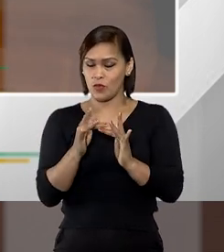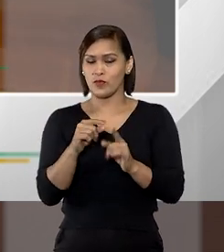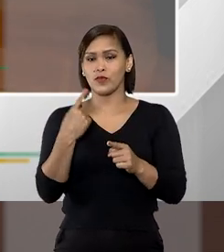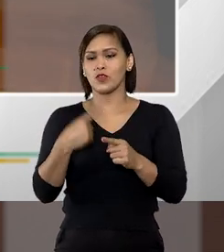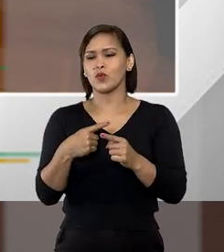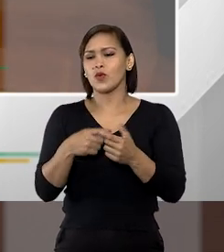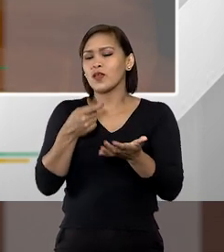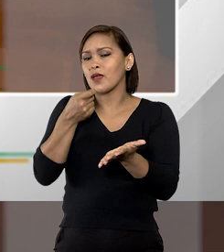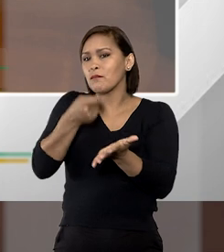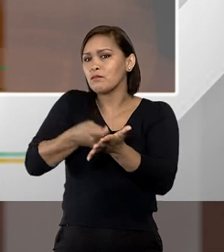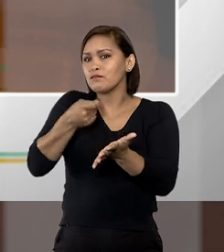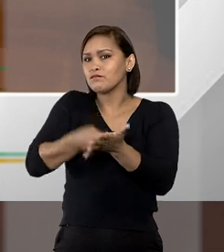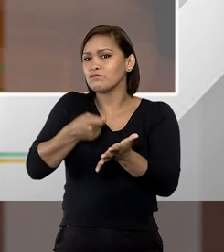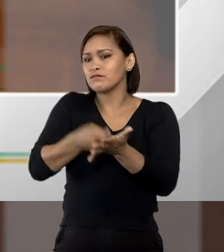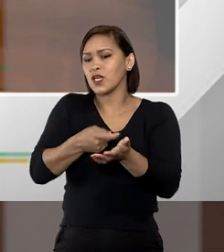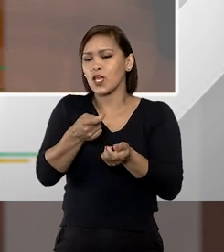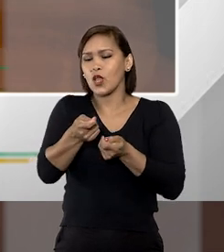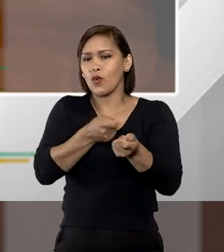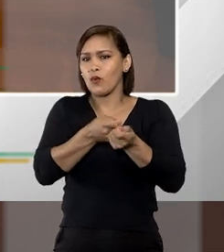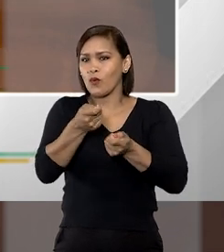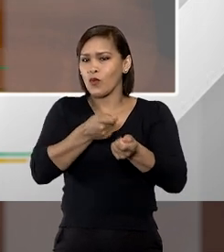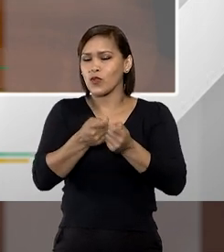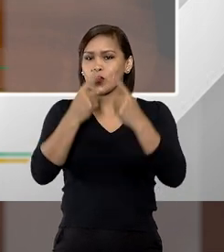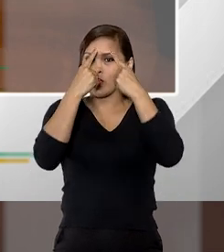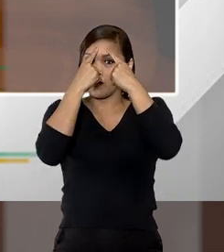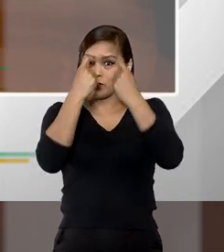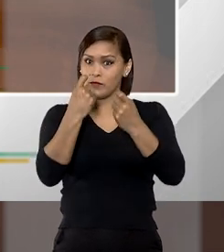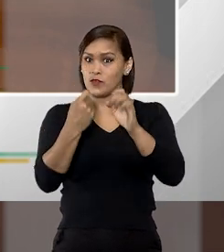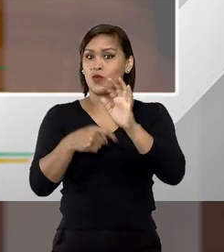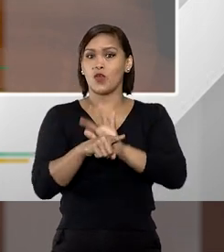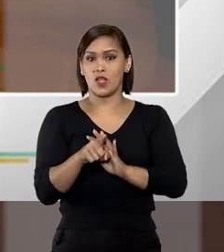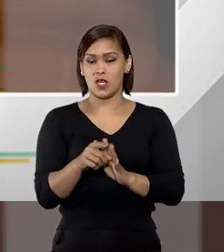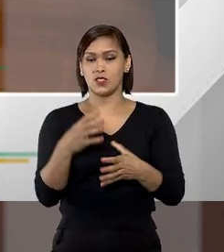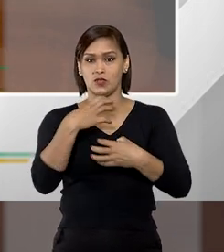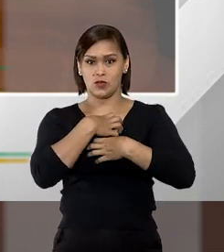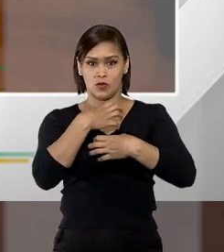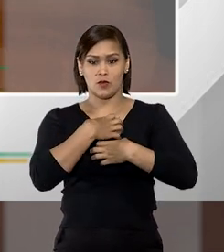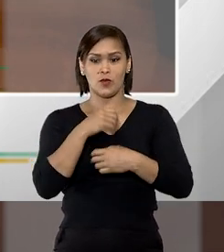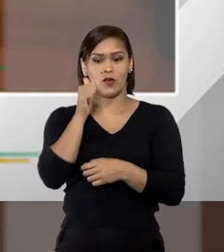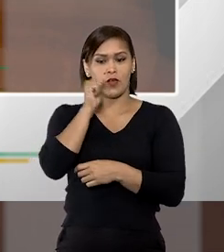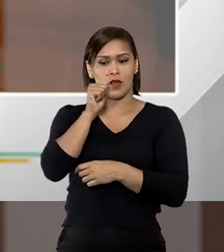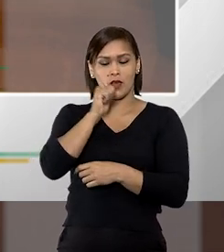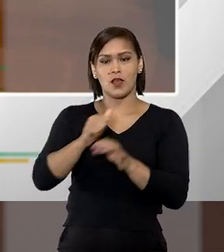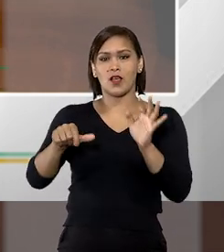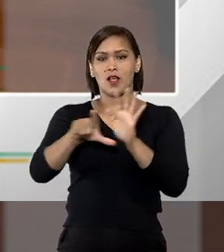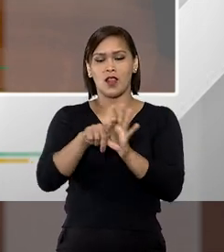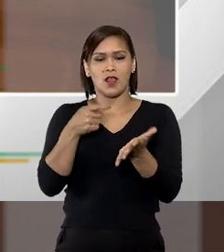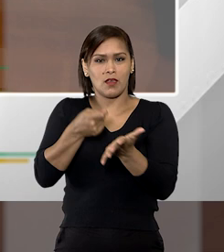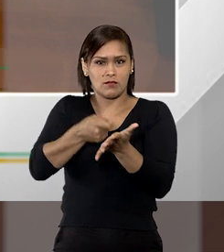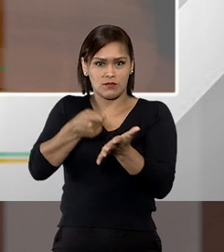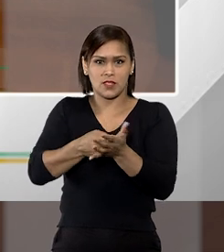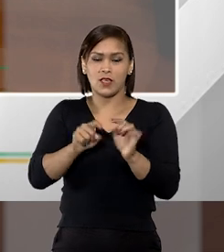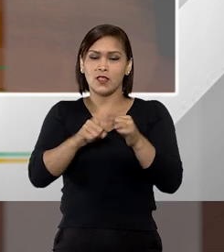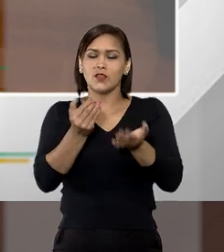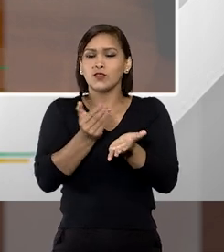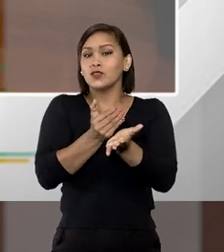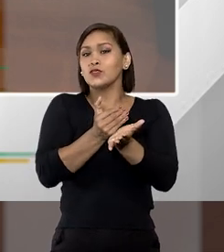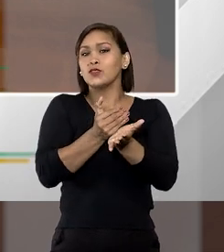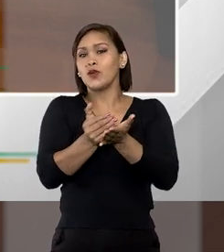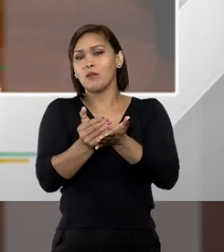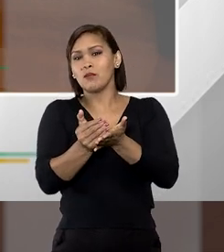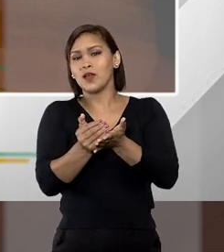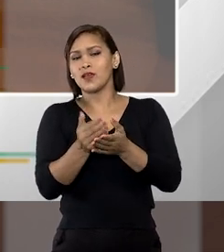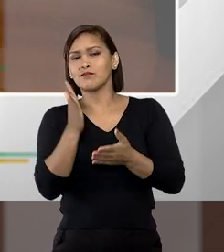ato de controle de violência de perturbação como é a lei de perseguição então a gente começa